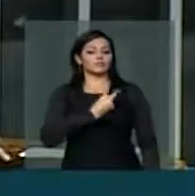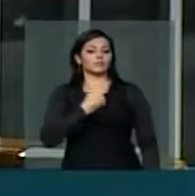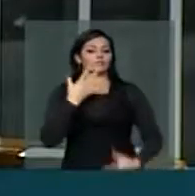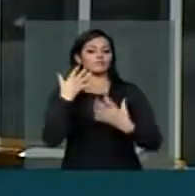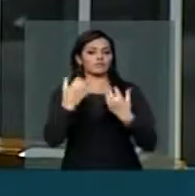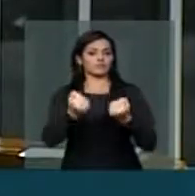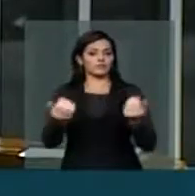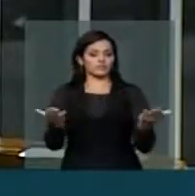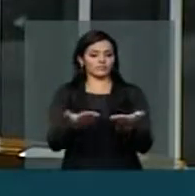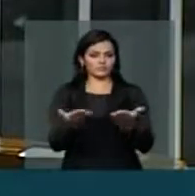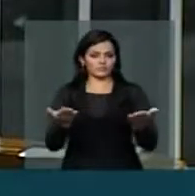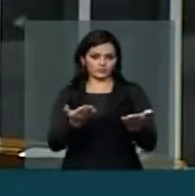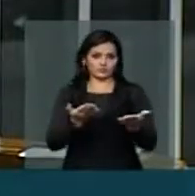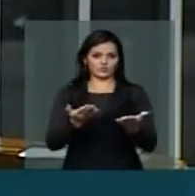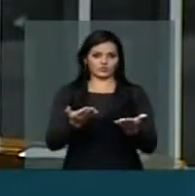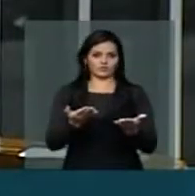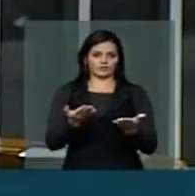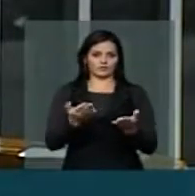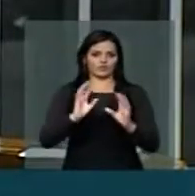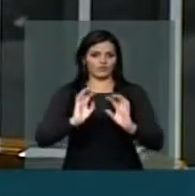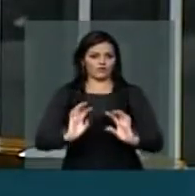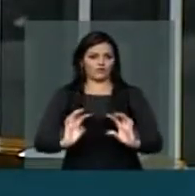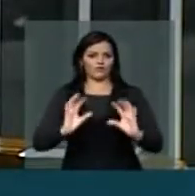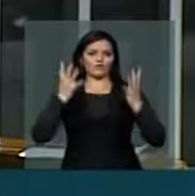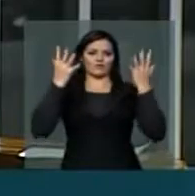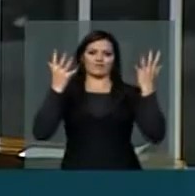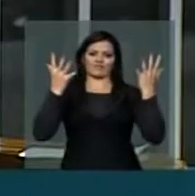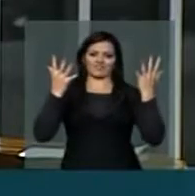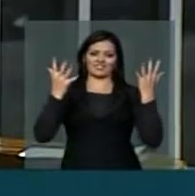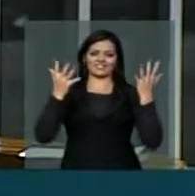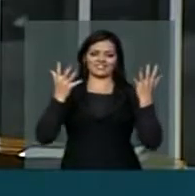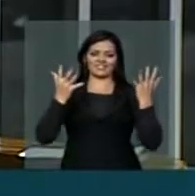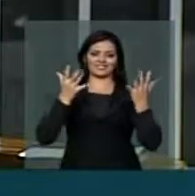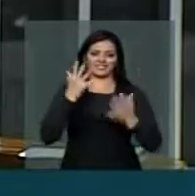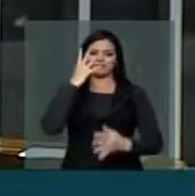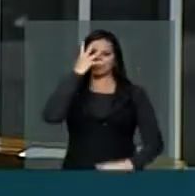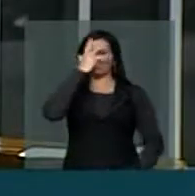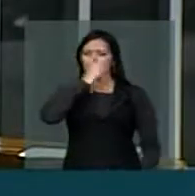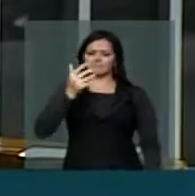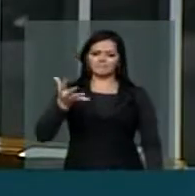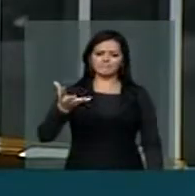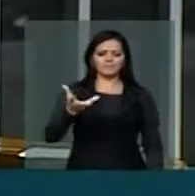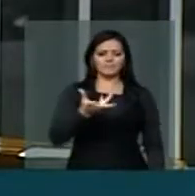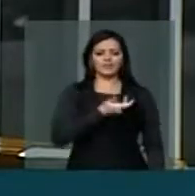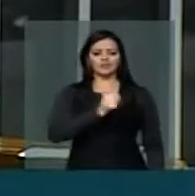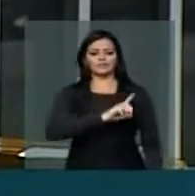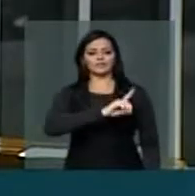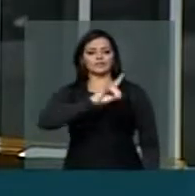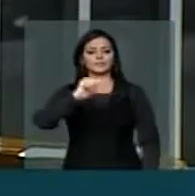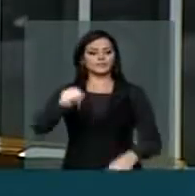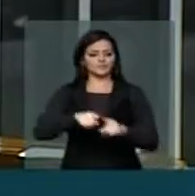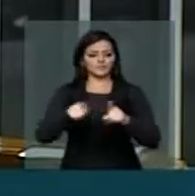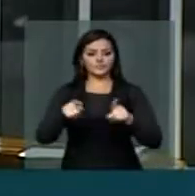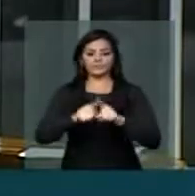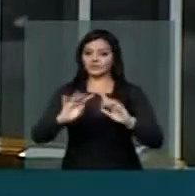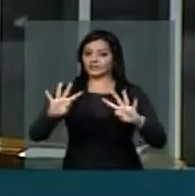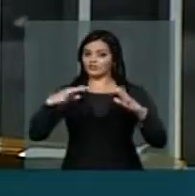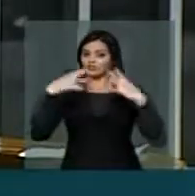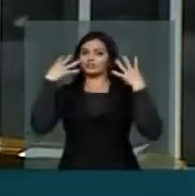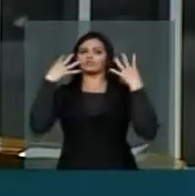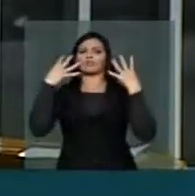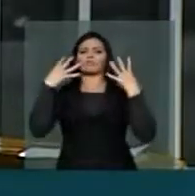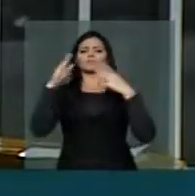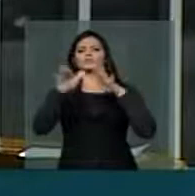estamos vindo para comemorar este belo dia eu também chamo a atenção